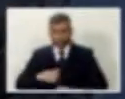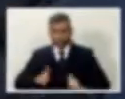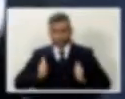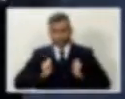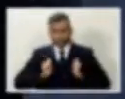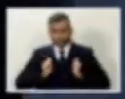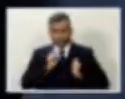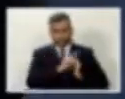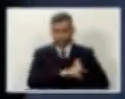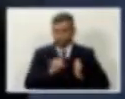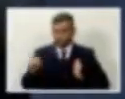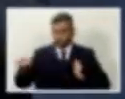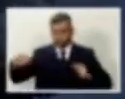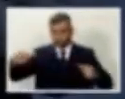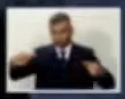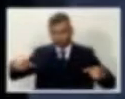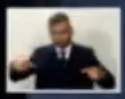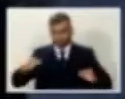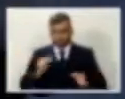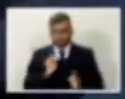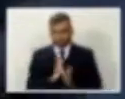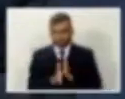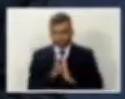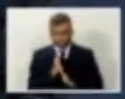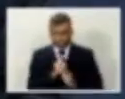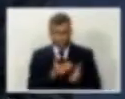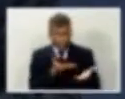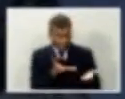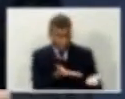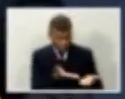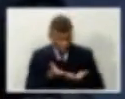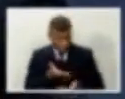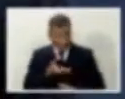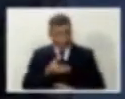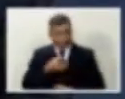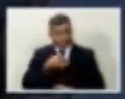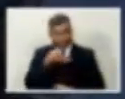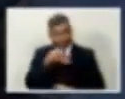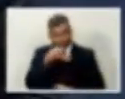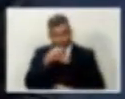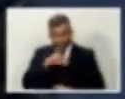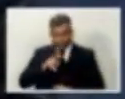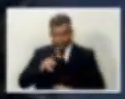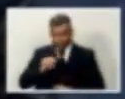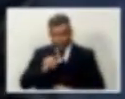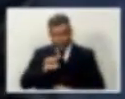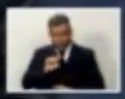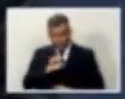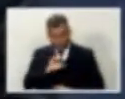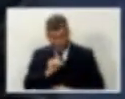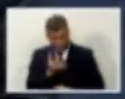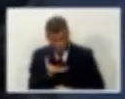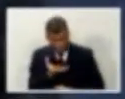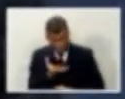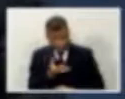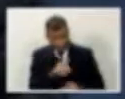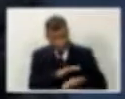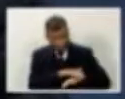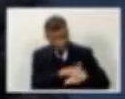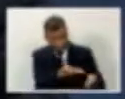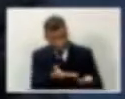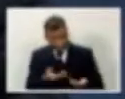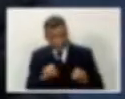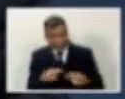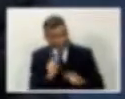Se o senhor quiser trazer aqui depoimento do Palocci, do Delcidio, o não precisa trazer, a Globo já faz isso por vocês. A Globo faz todo